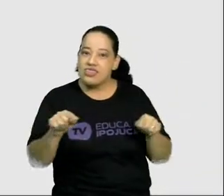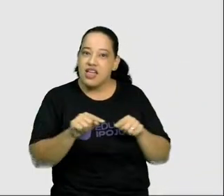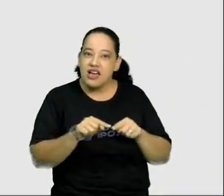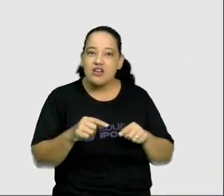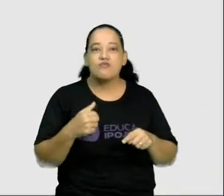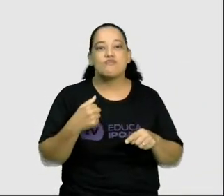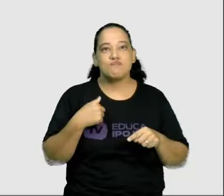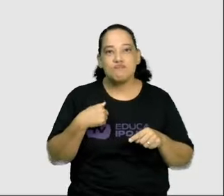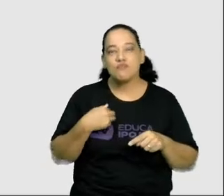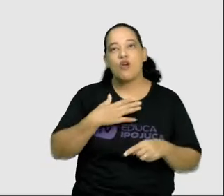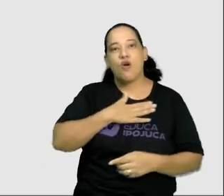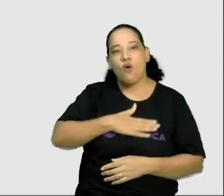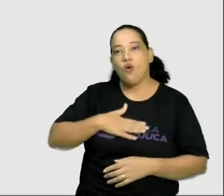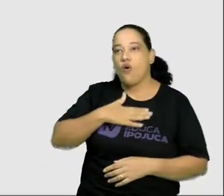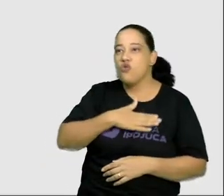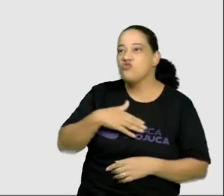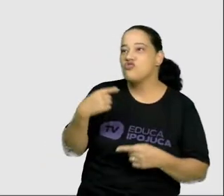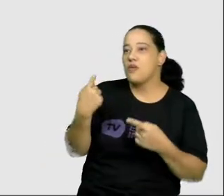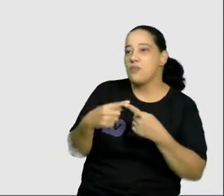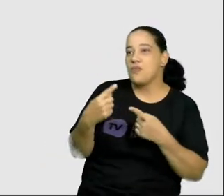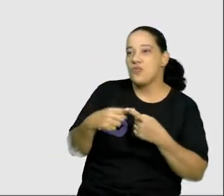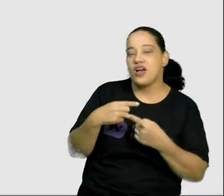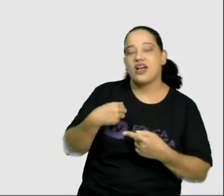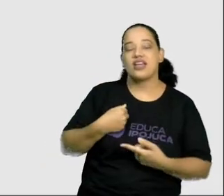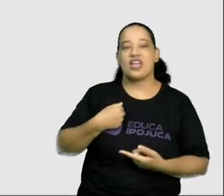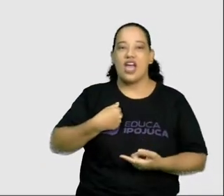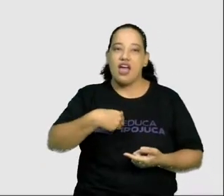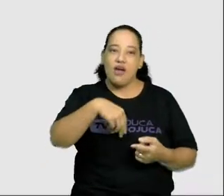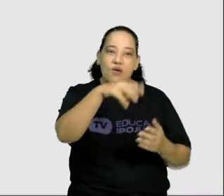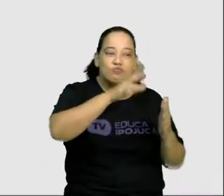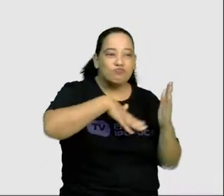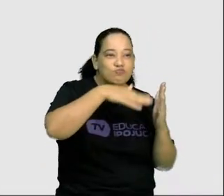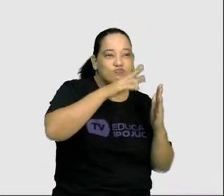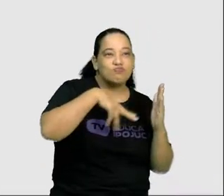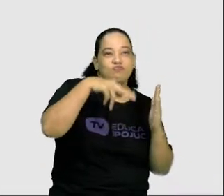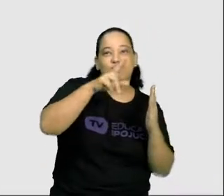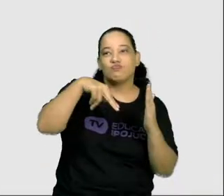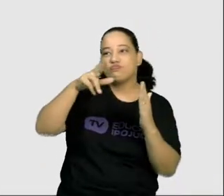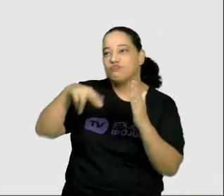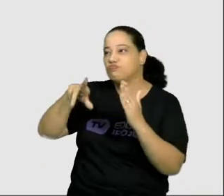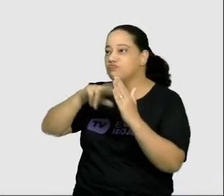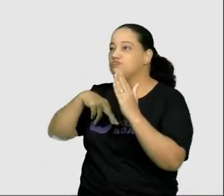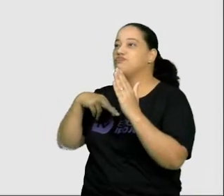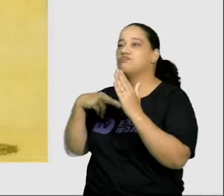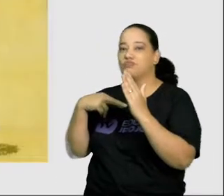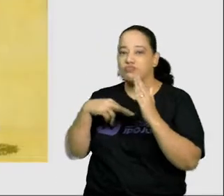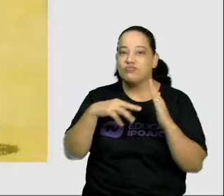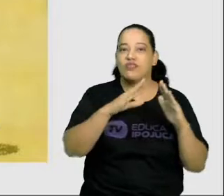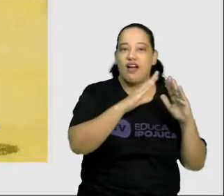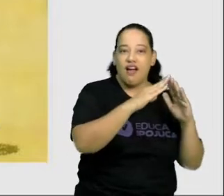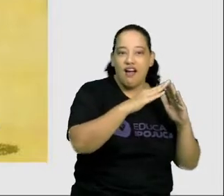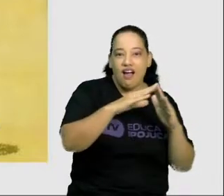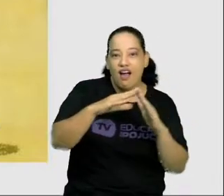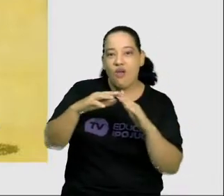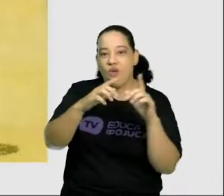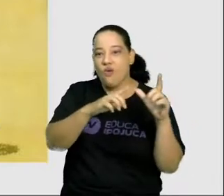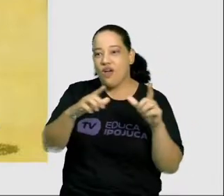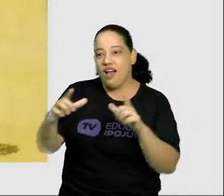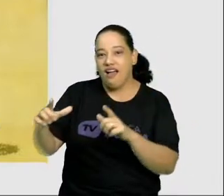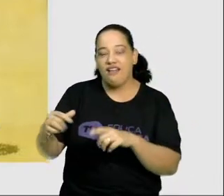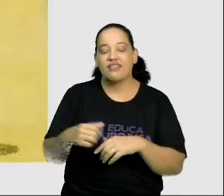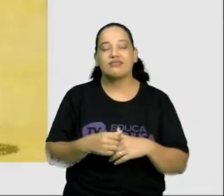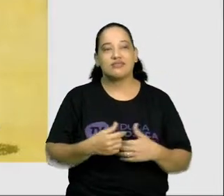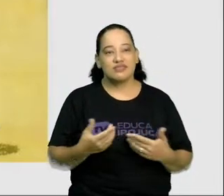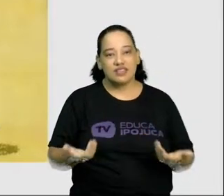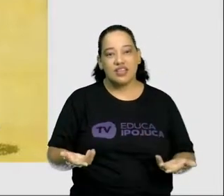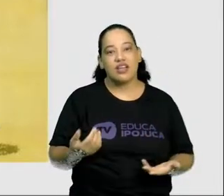pintei um vilarejo todinho. Viu quantas formas eu usei? Com